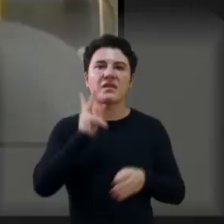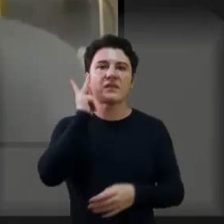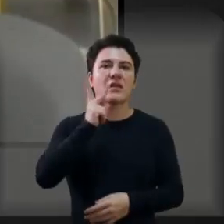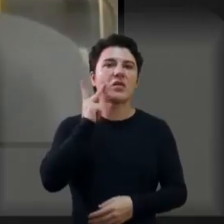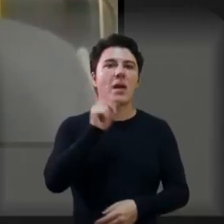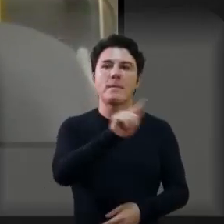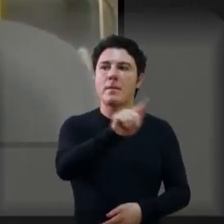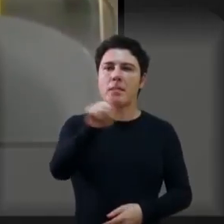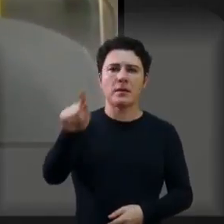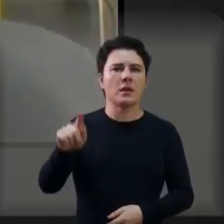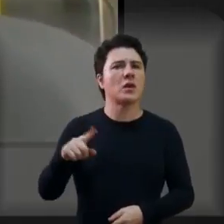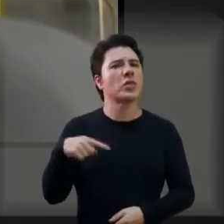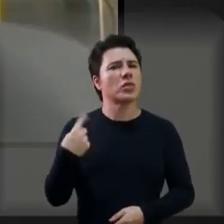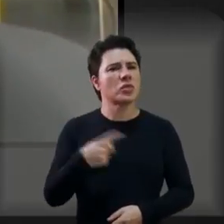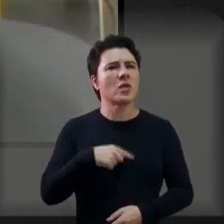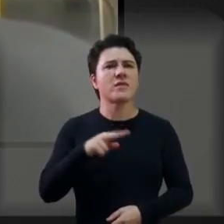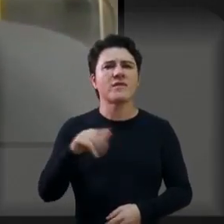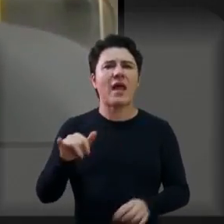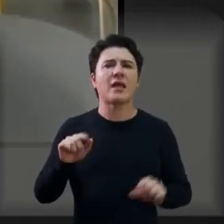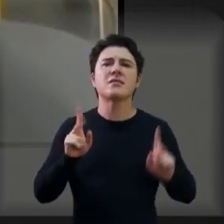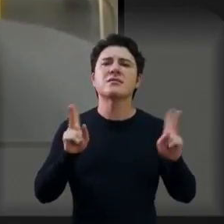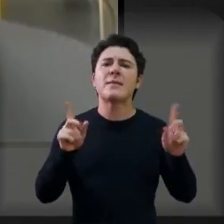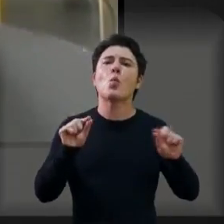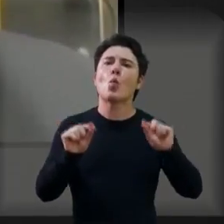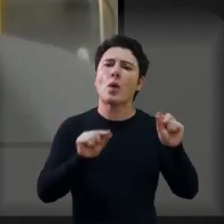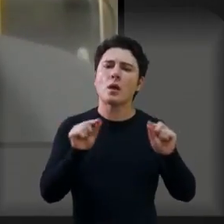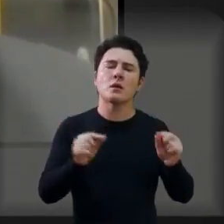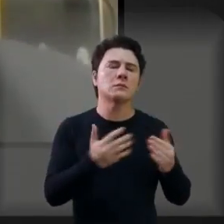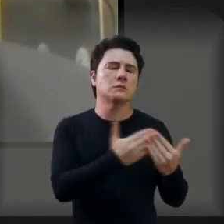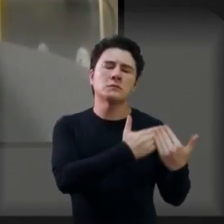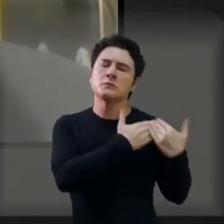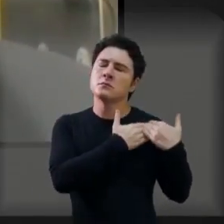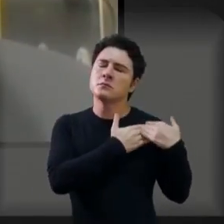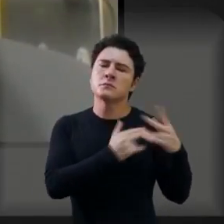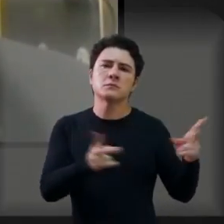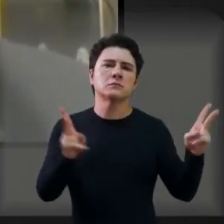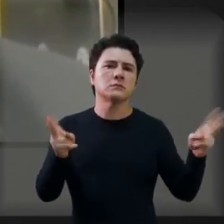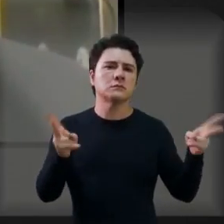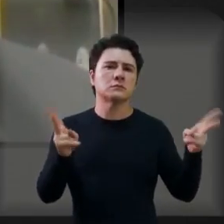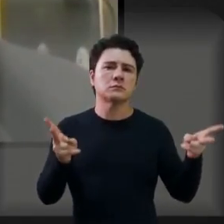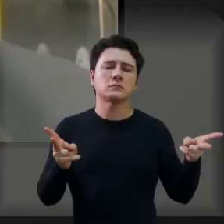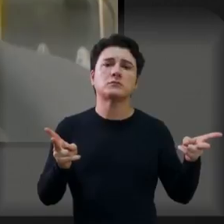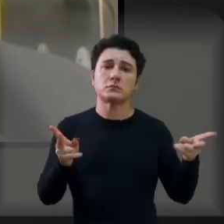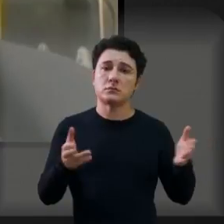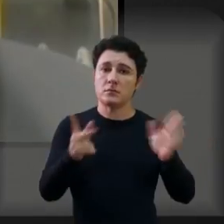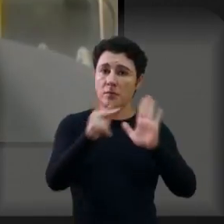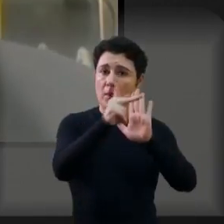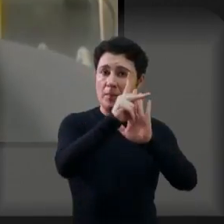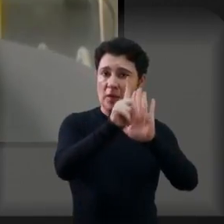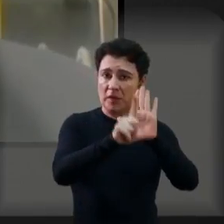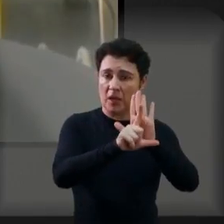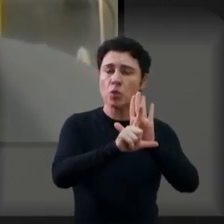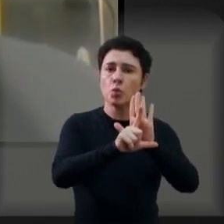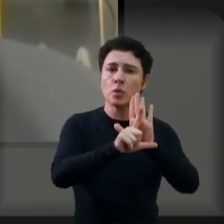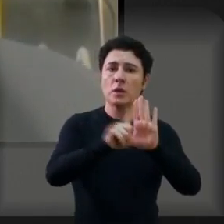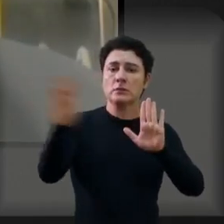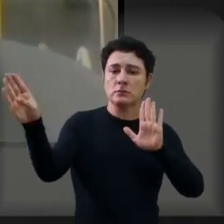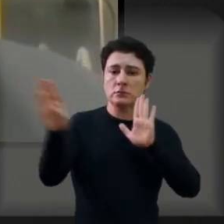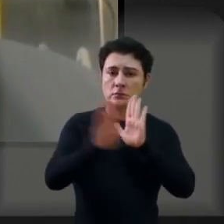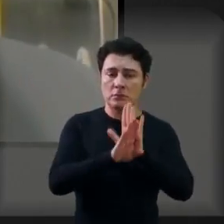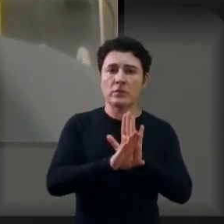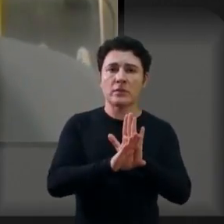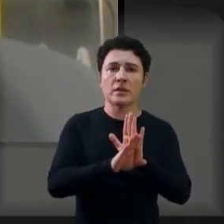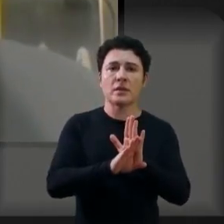Nós vamos tratar, como sempre tratamos, esse tema com muita responsabilidade. Esse projeto veio do